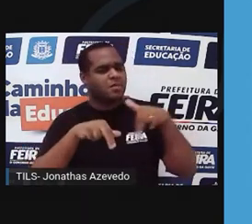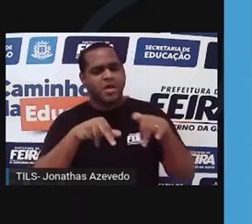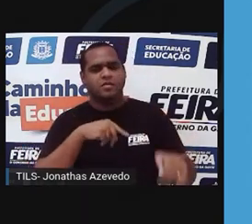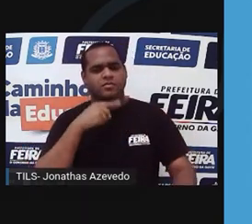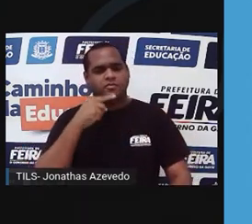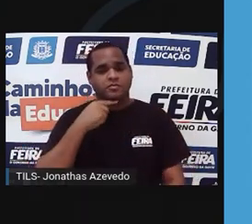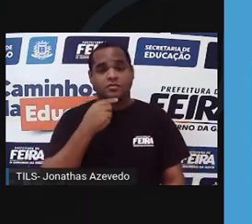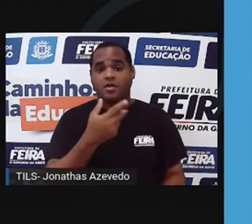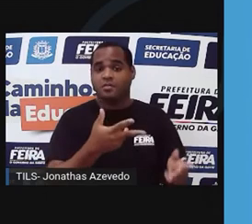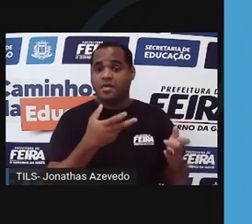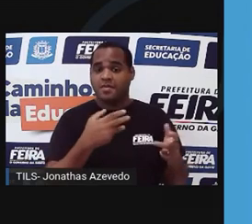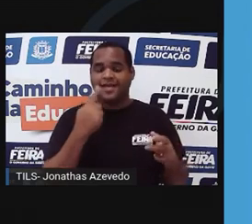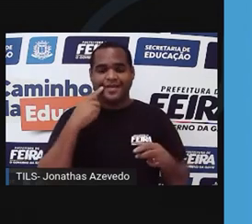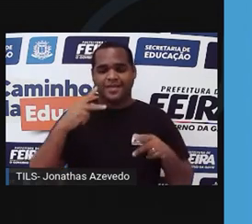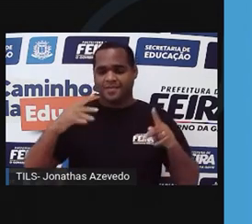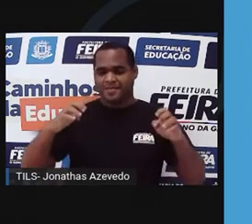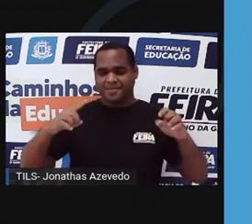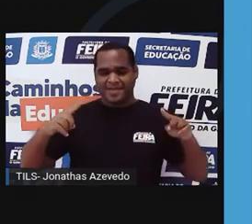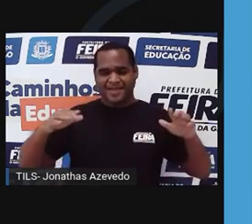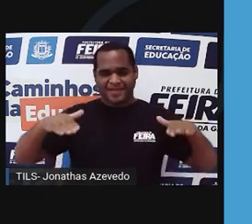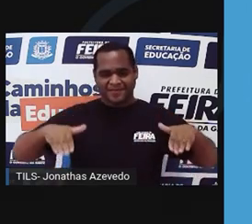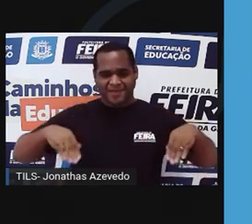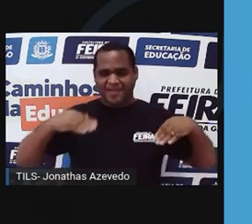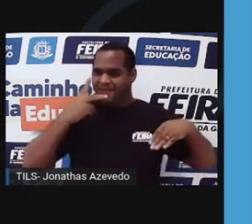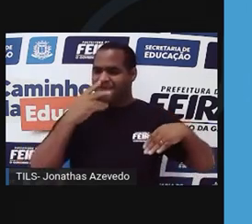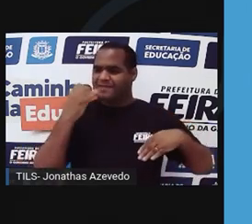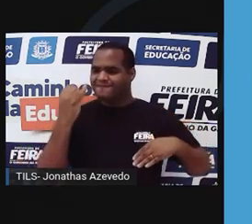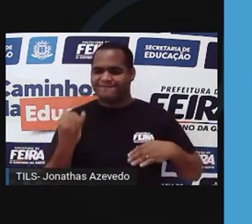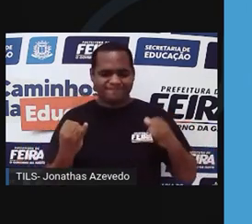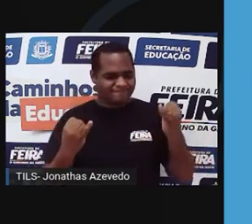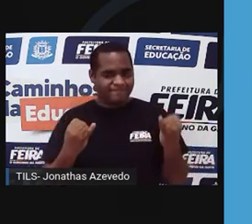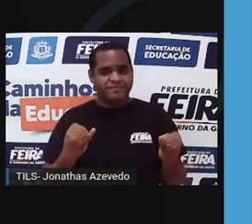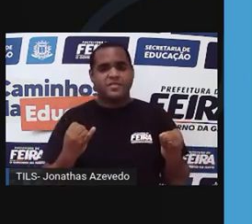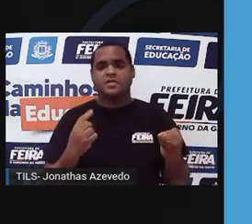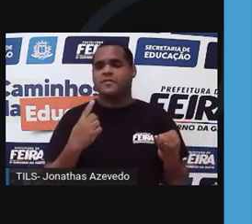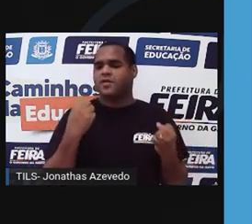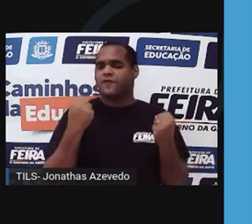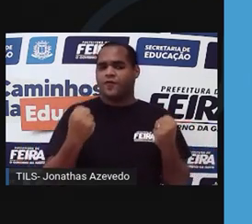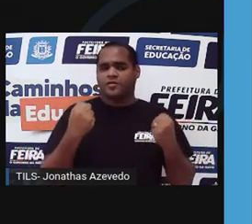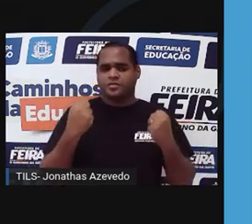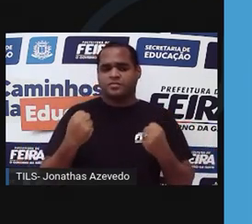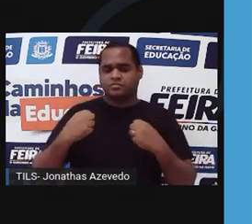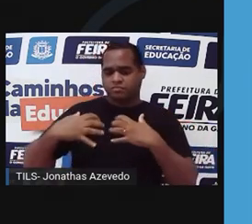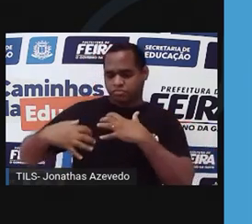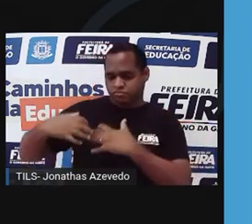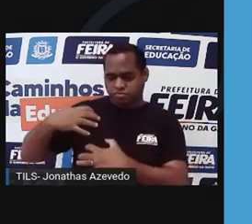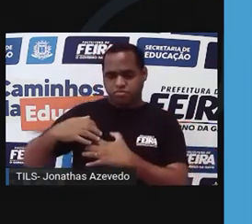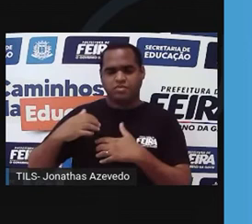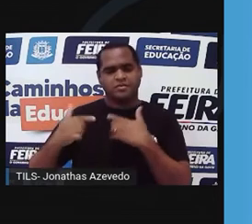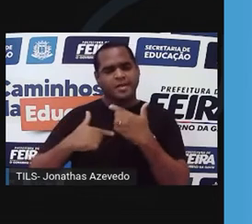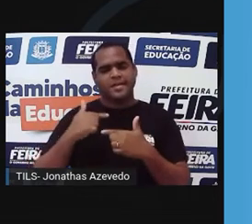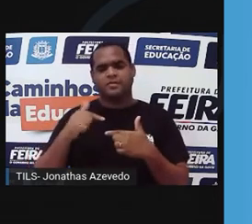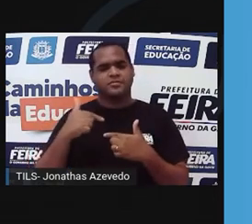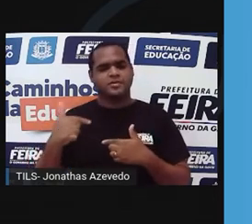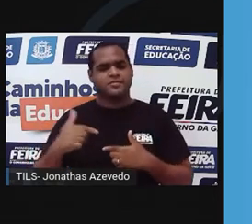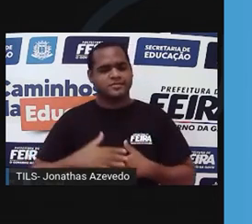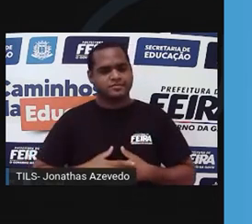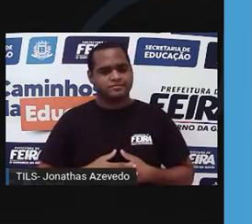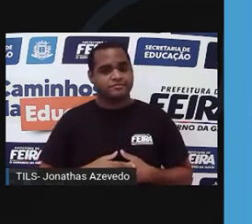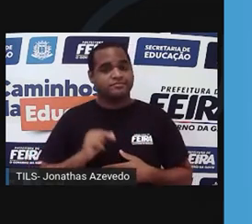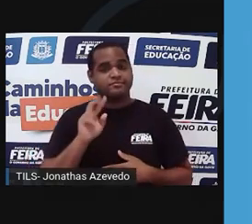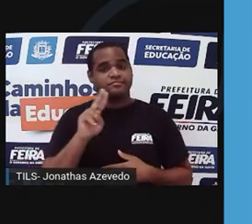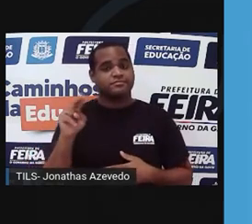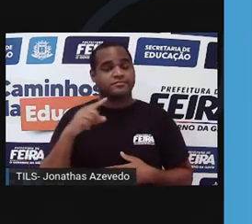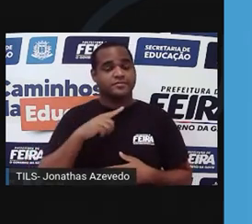observava-se que as suas pernas ficavam um pouco mais finas e perdiam um pouco da sua força muscular de trabalho. Ela chamava que essa